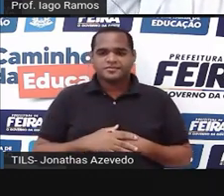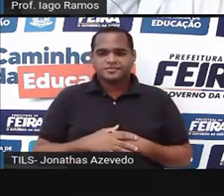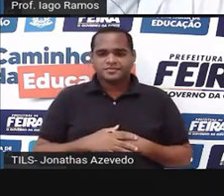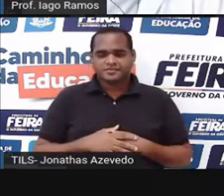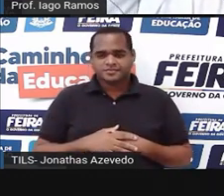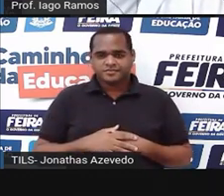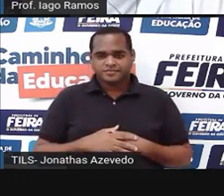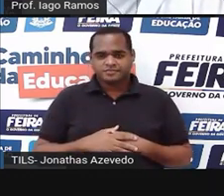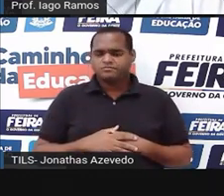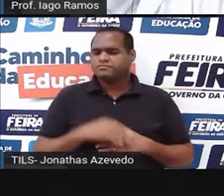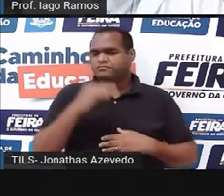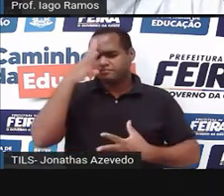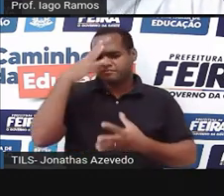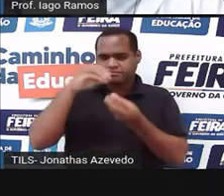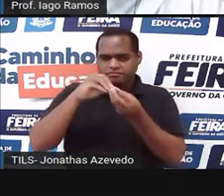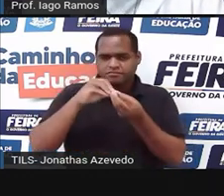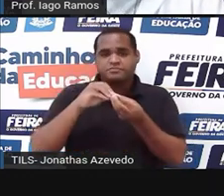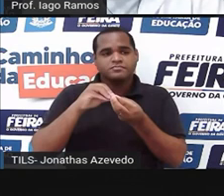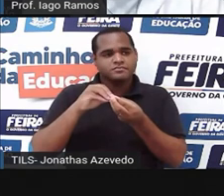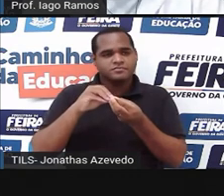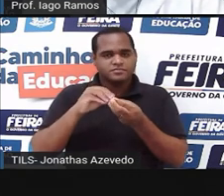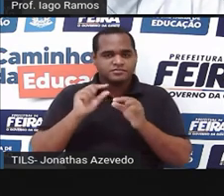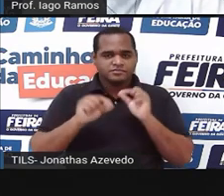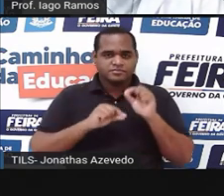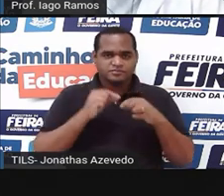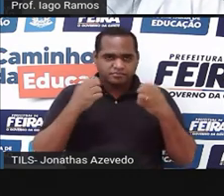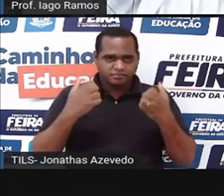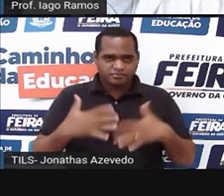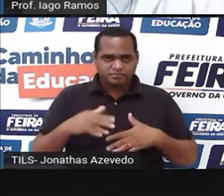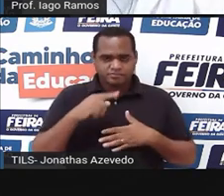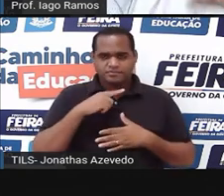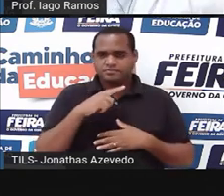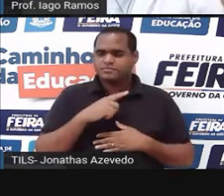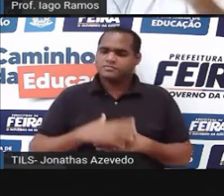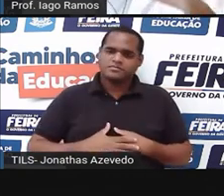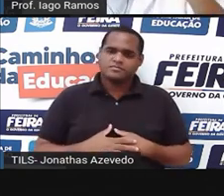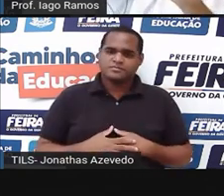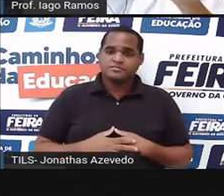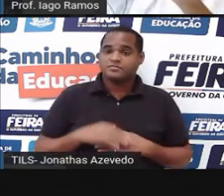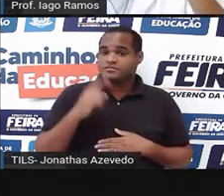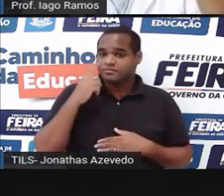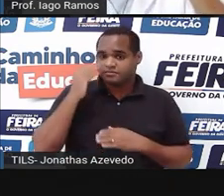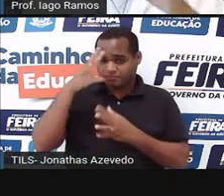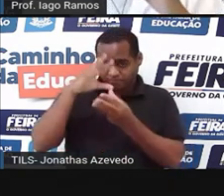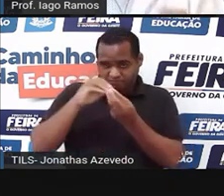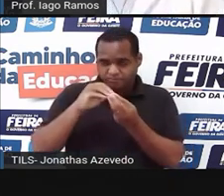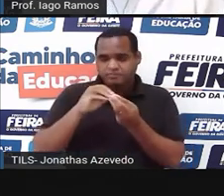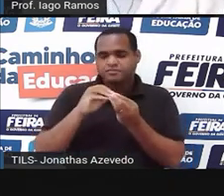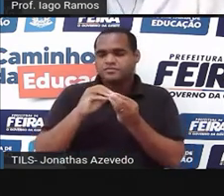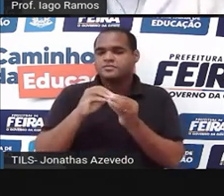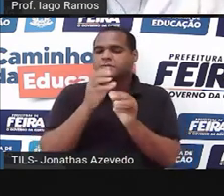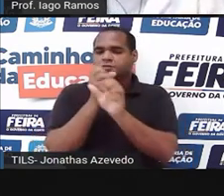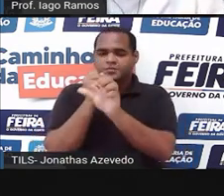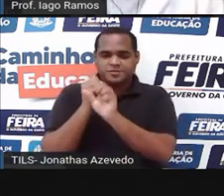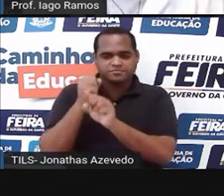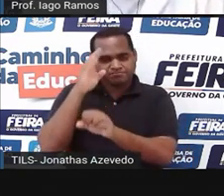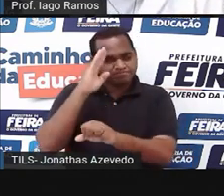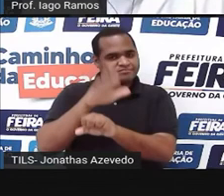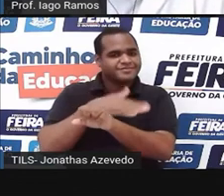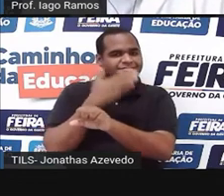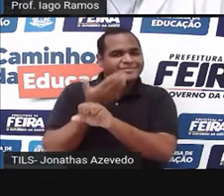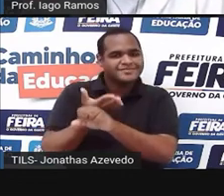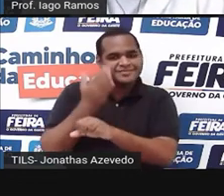Então, qual é a conclusão? Tá? Para essa aula aqui, que é o conteúdo que a gente precisa chegar nessa aula.